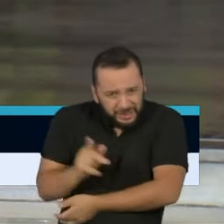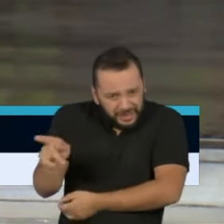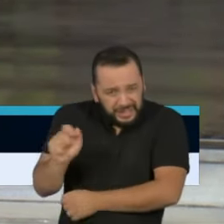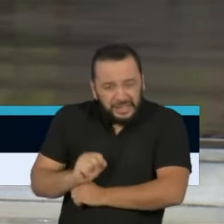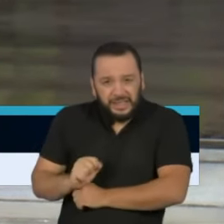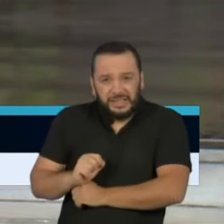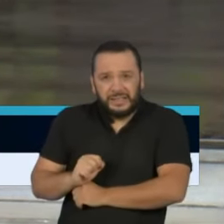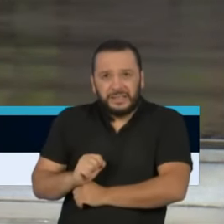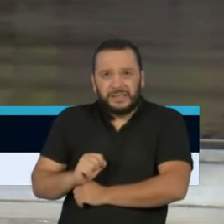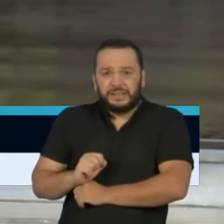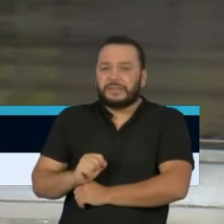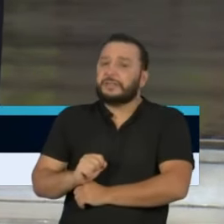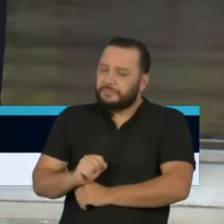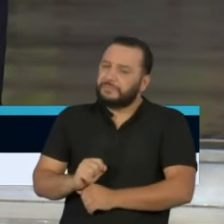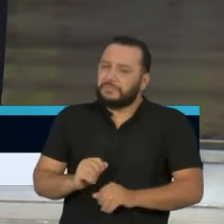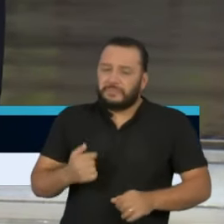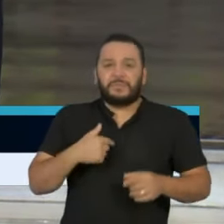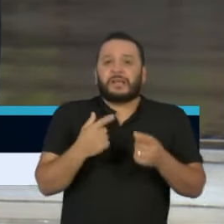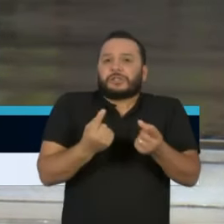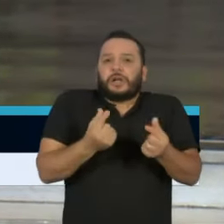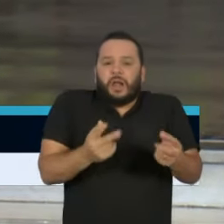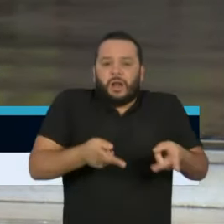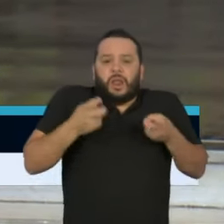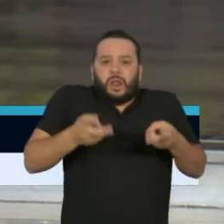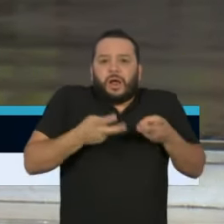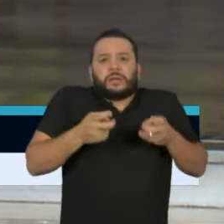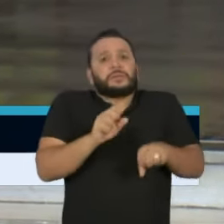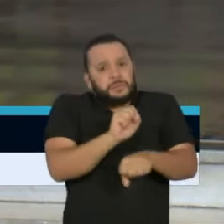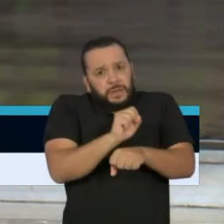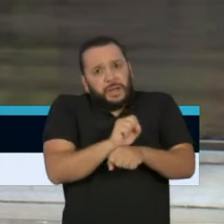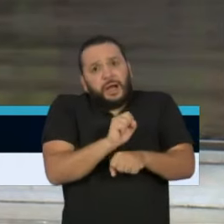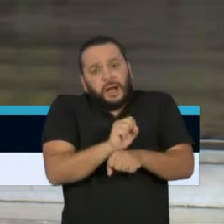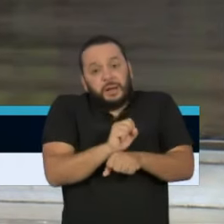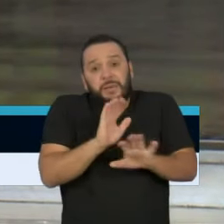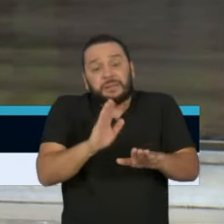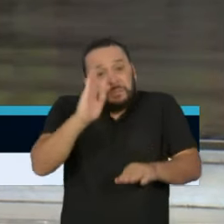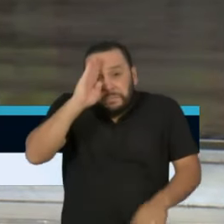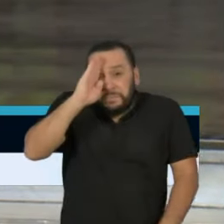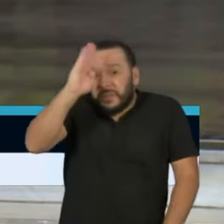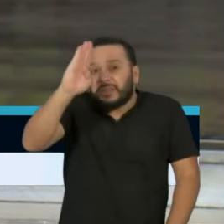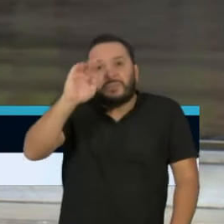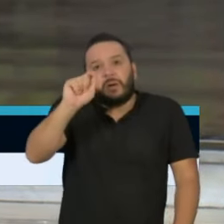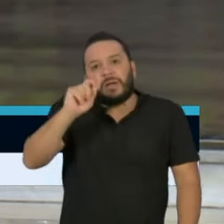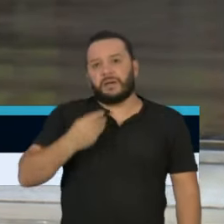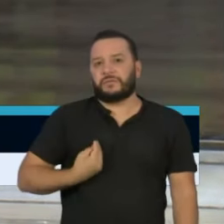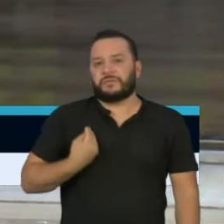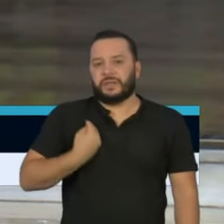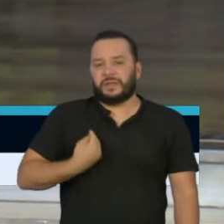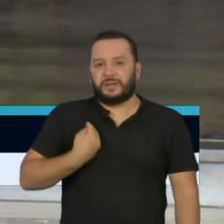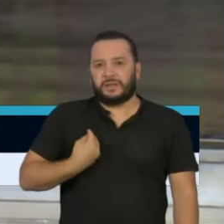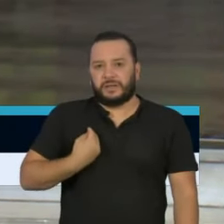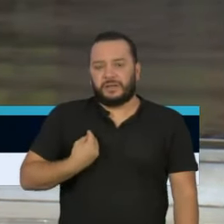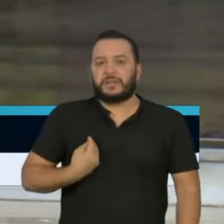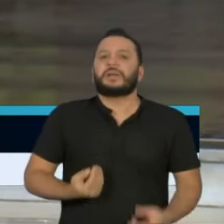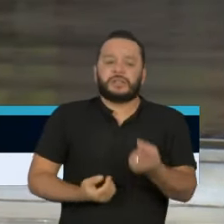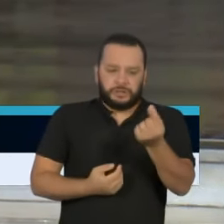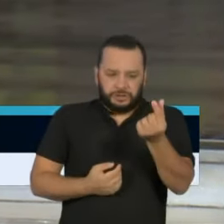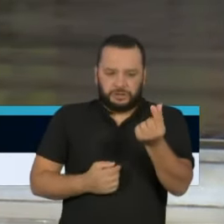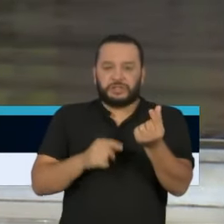Lucros podem esperar, a vida vem antes do lucro. Dinheiro tem que servir,